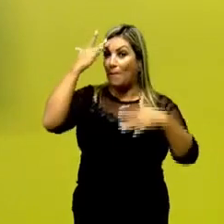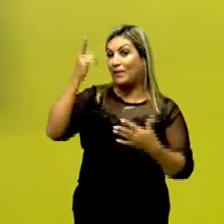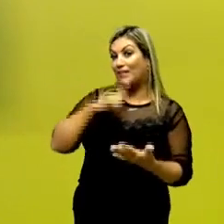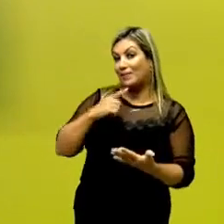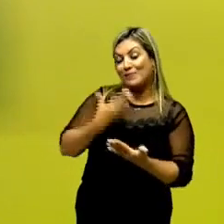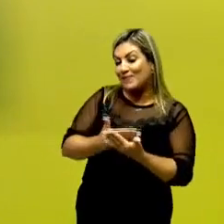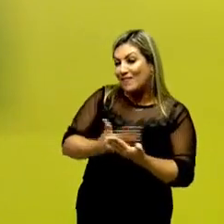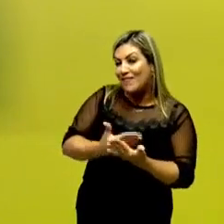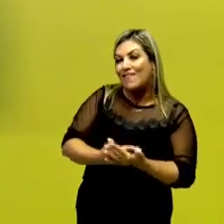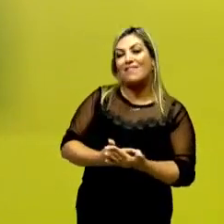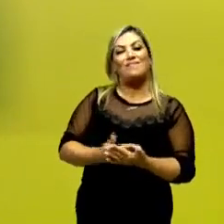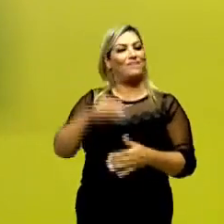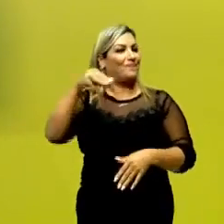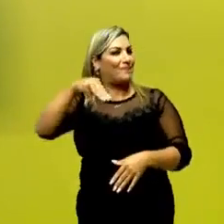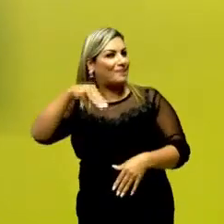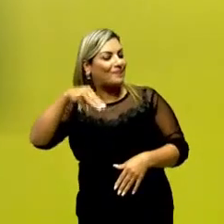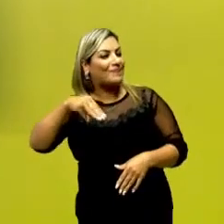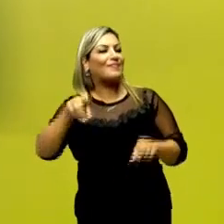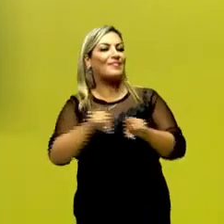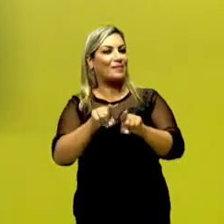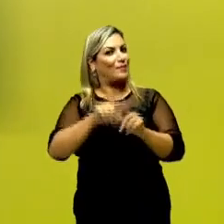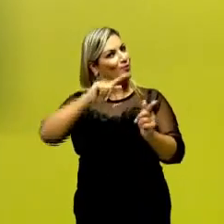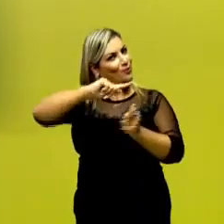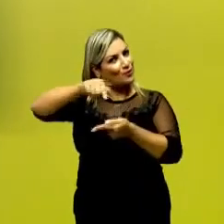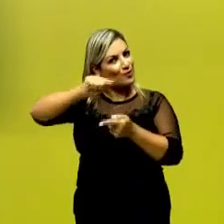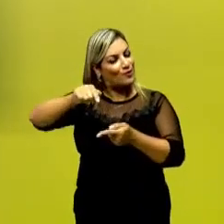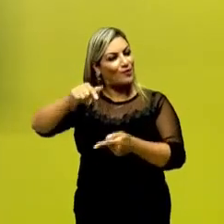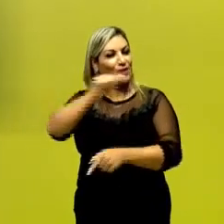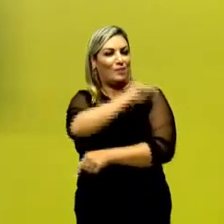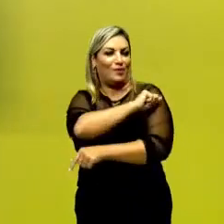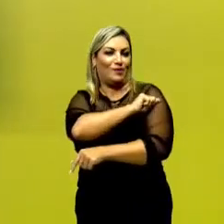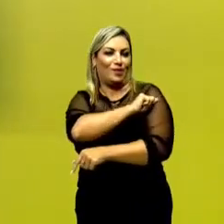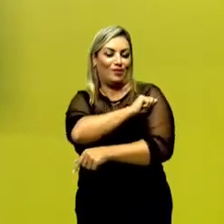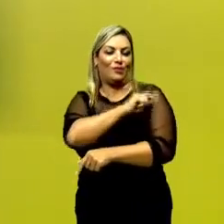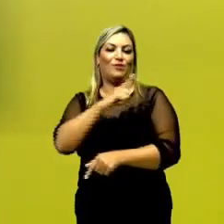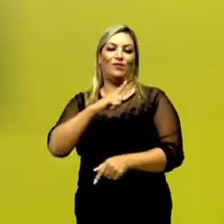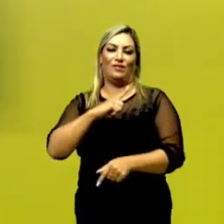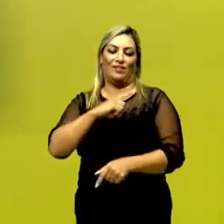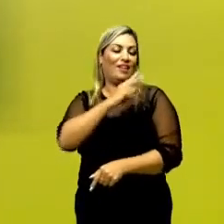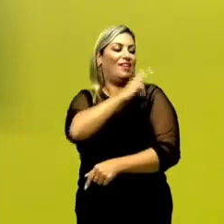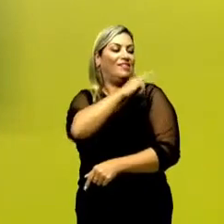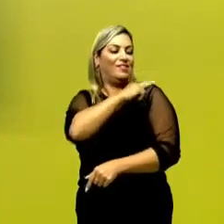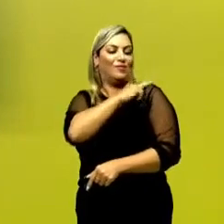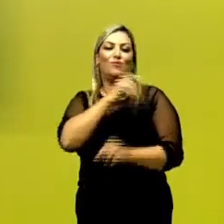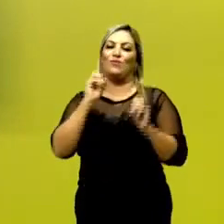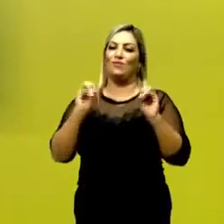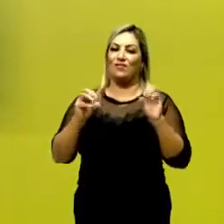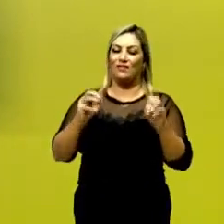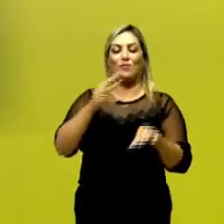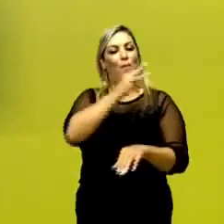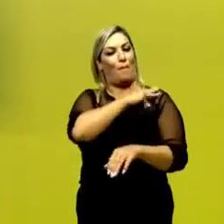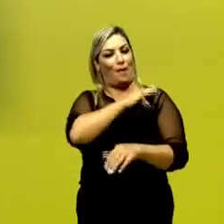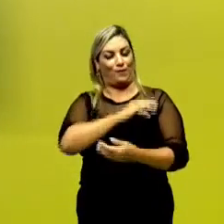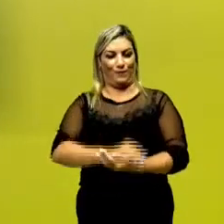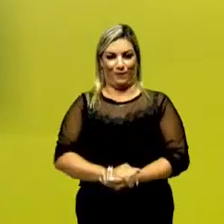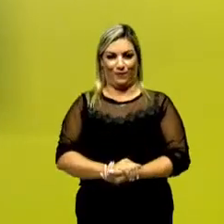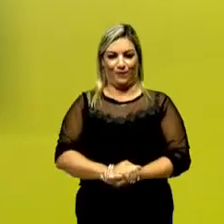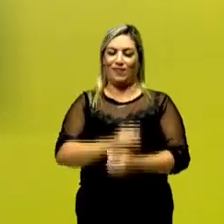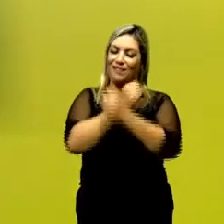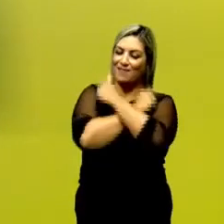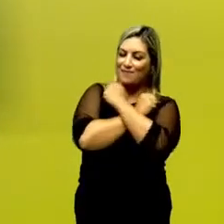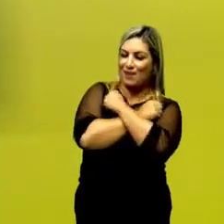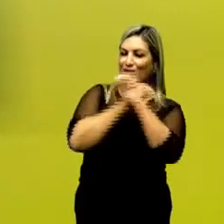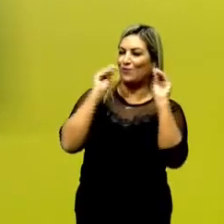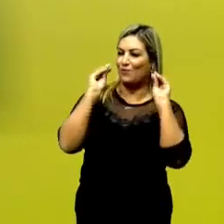amanhã, porque teremos aulas de matemática e geografia para os estudantes da segunda série do Ensino Médio. Forte